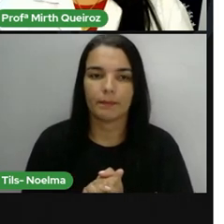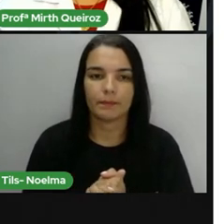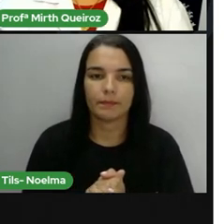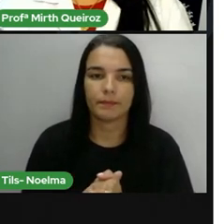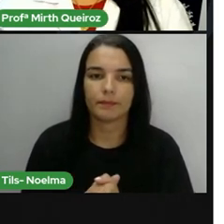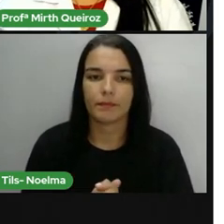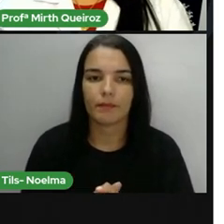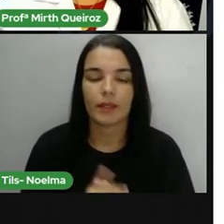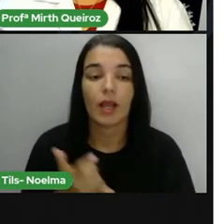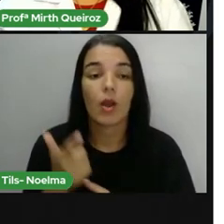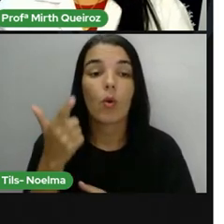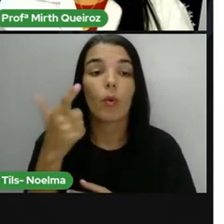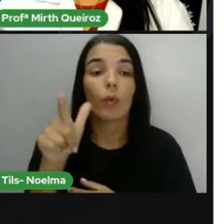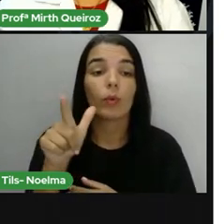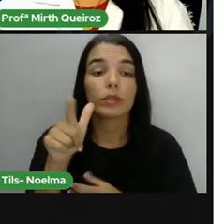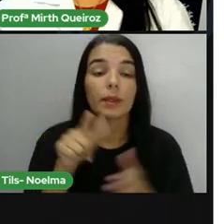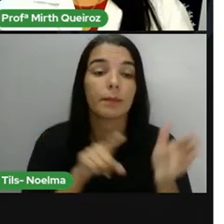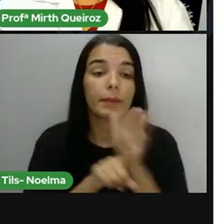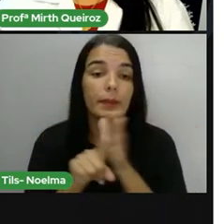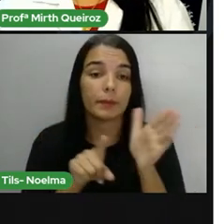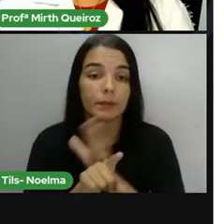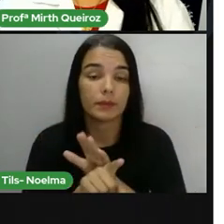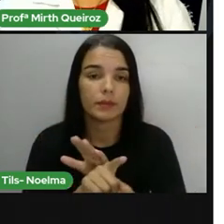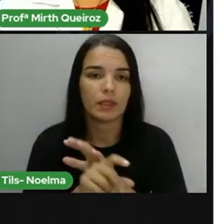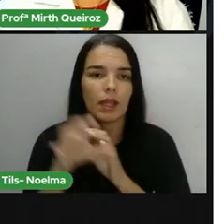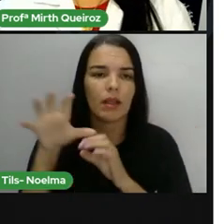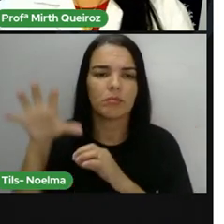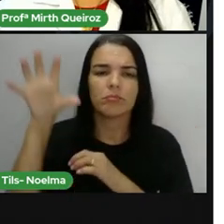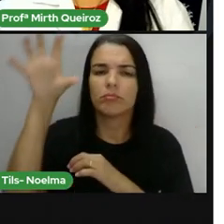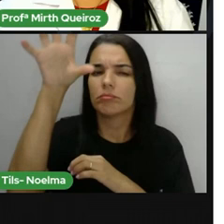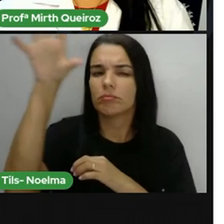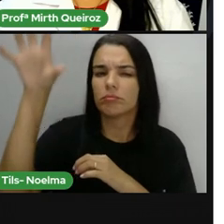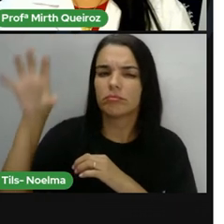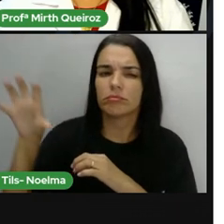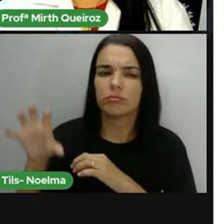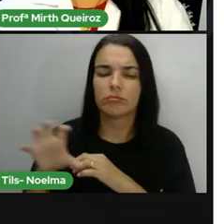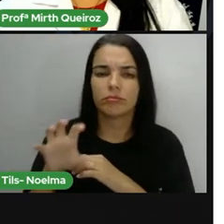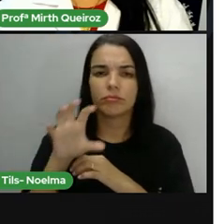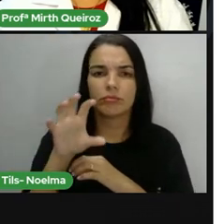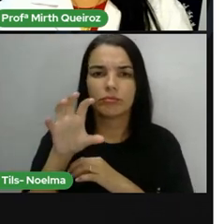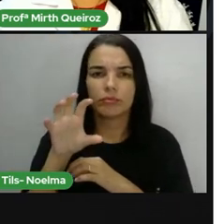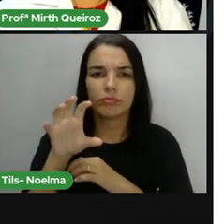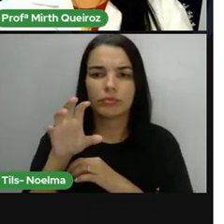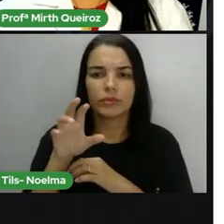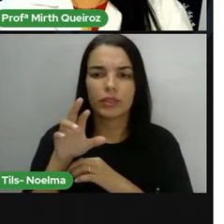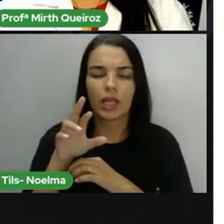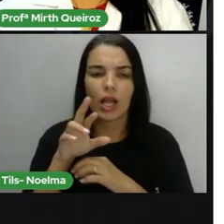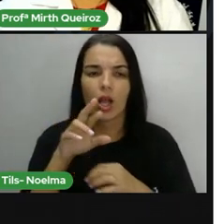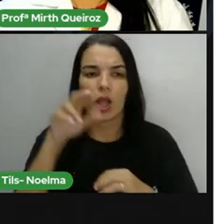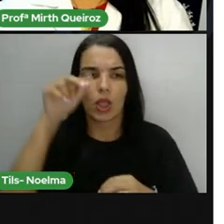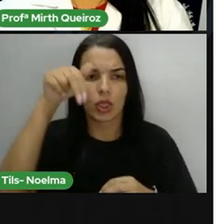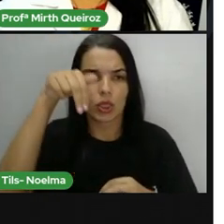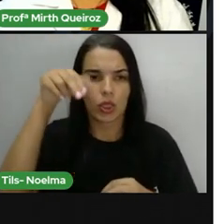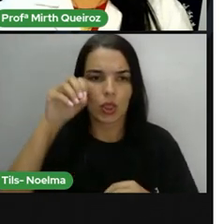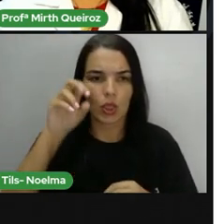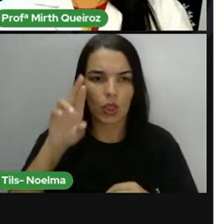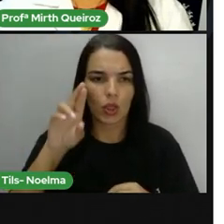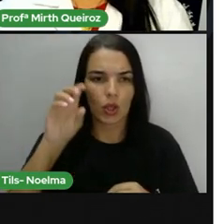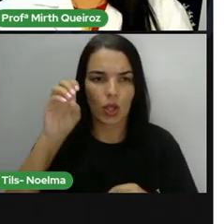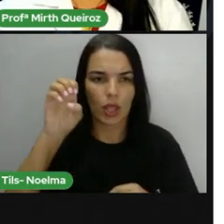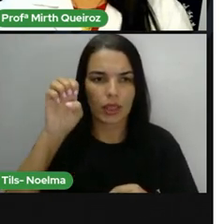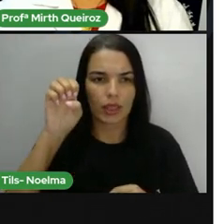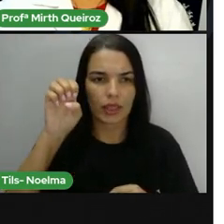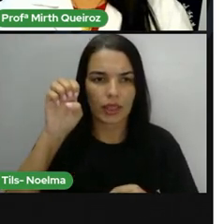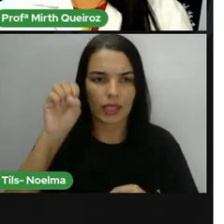Outra questão. Em muitas regiões do Nordeste, o potencial produtivo do umbuzeiro é